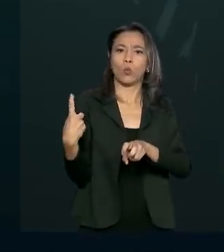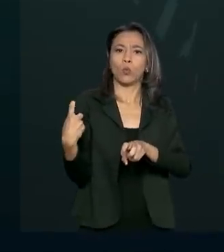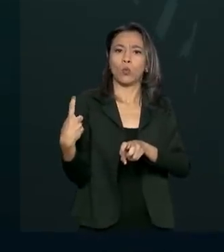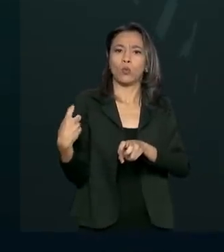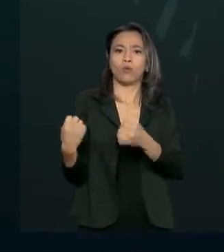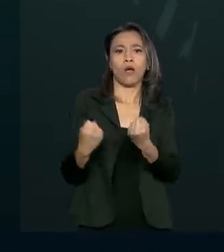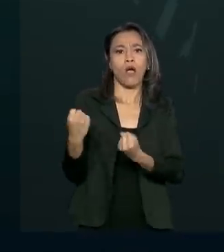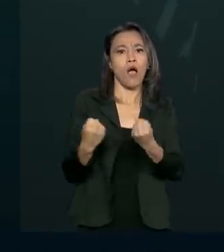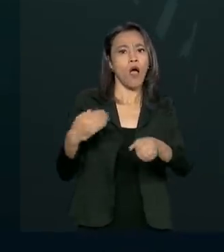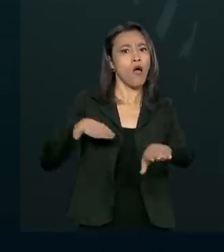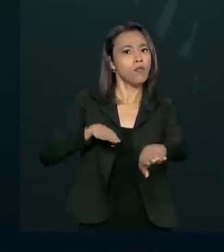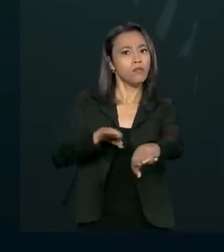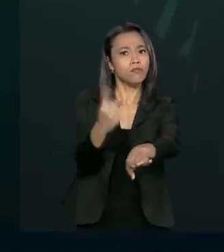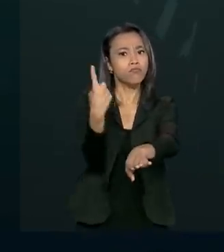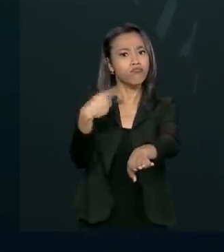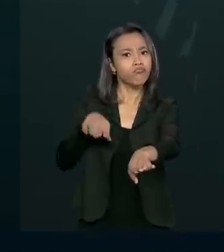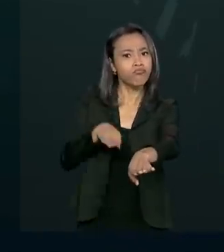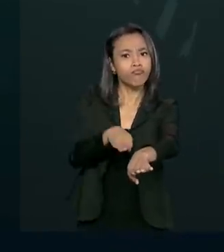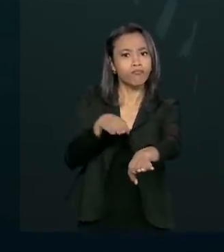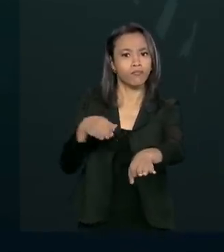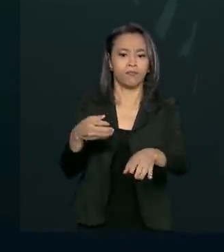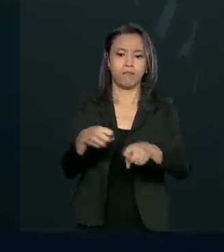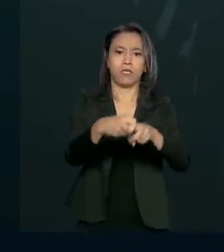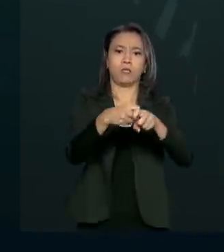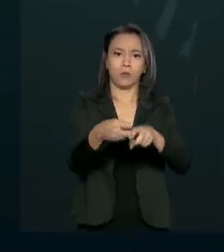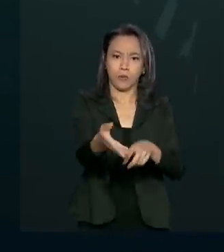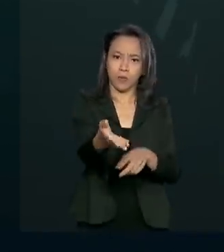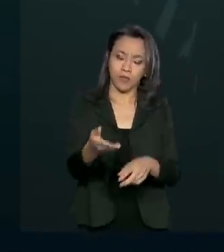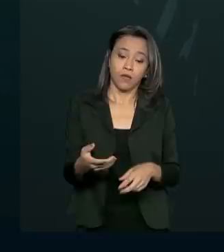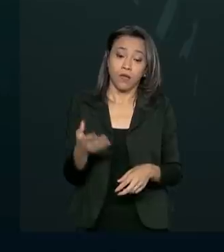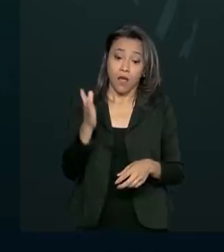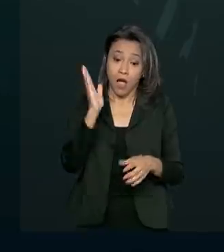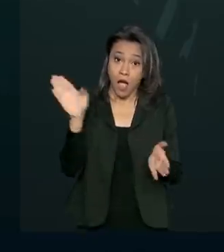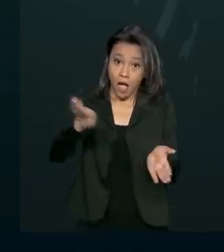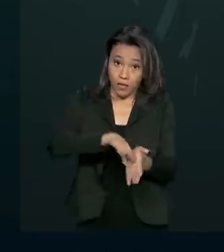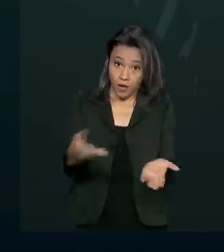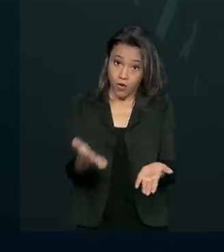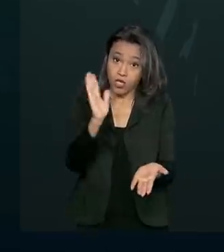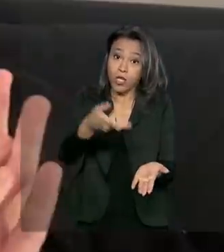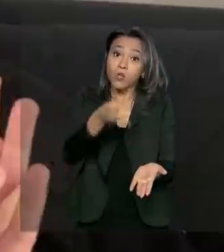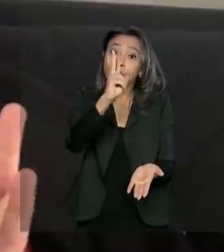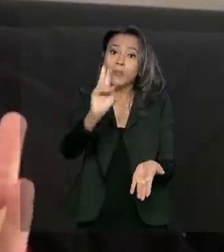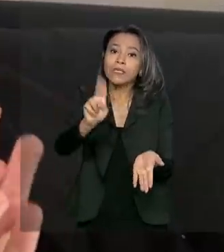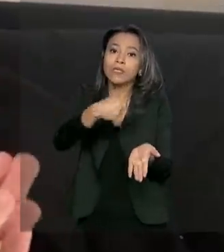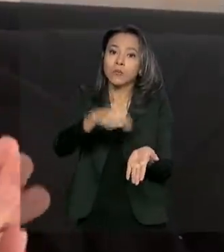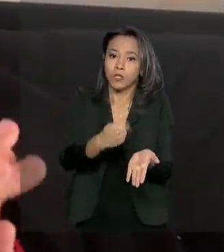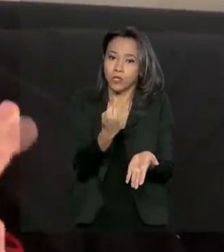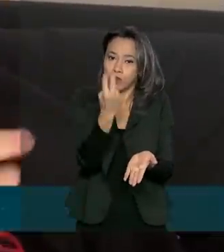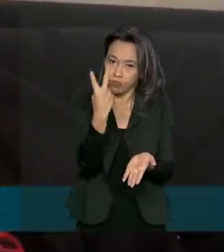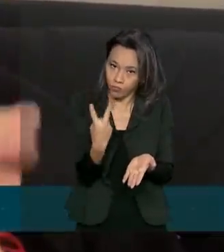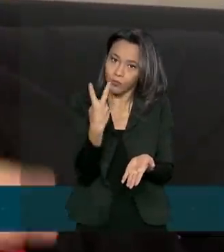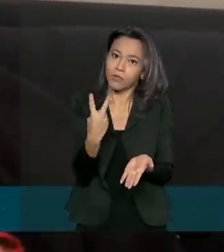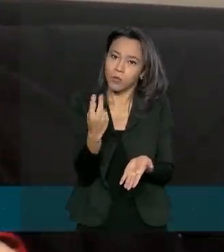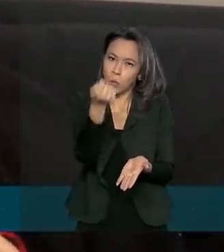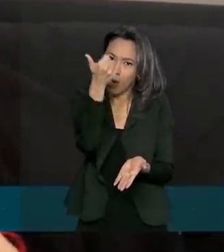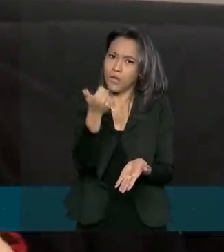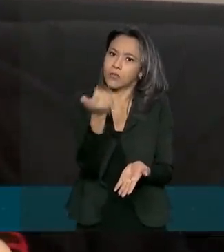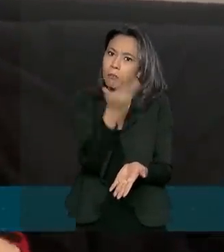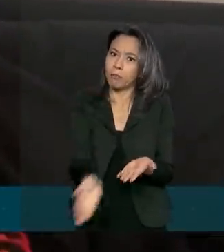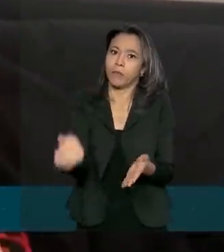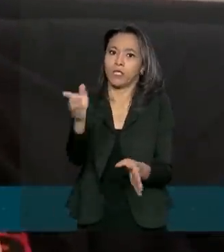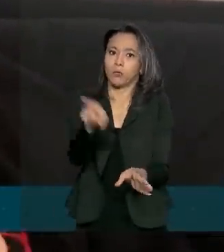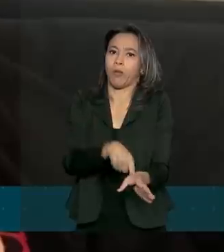estava na via naquele momento. Até agora já foram duas cirurgias na perna, eu quase perdi o pé,